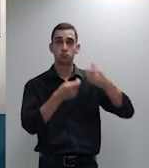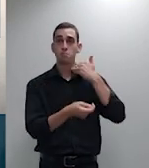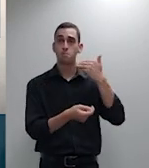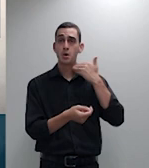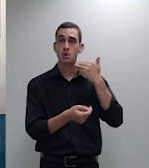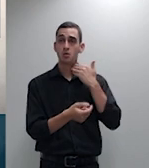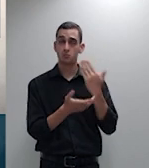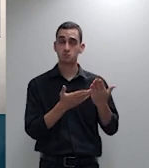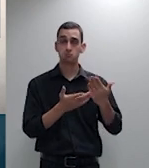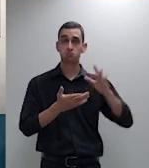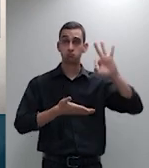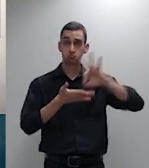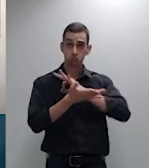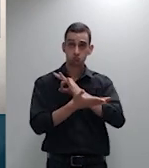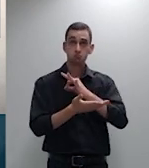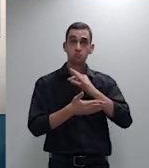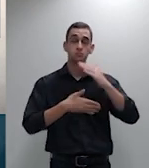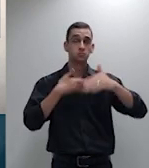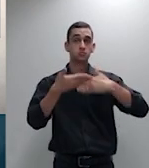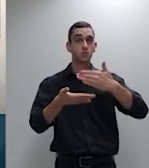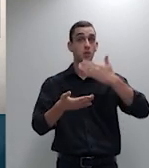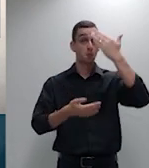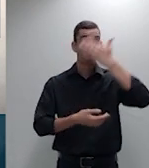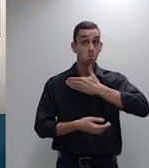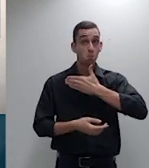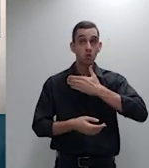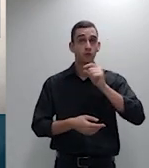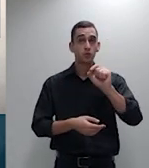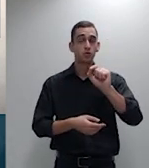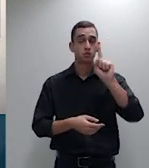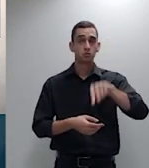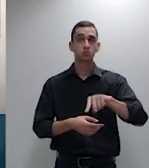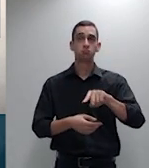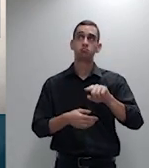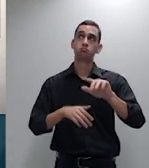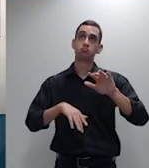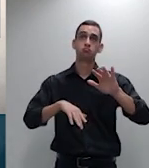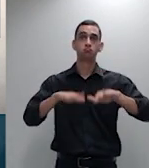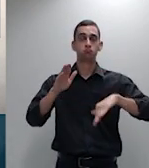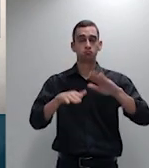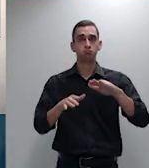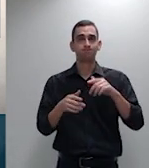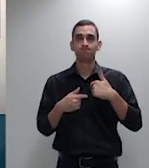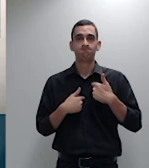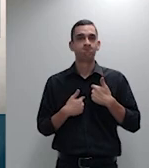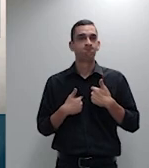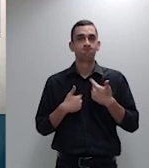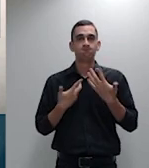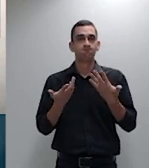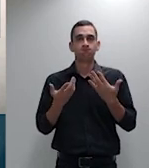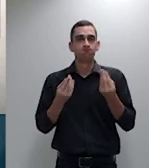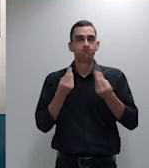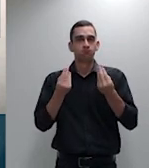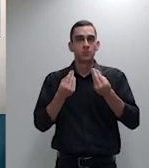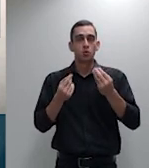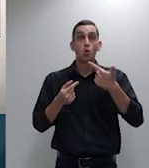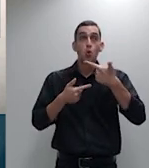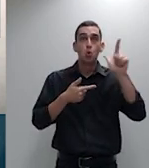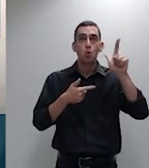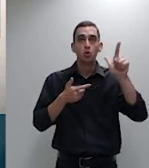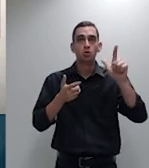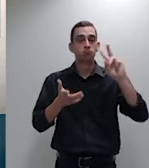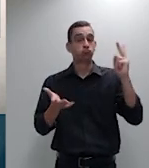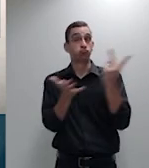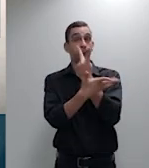prova seria efetivamente esse indício eu não consigo pensar num outro indício que não fosse uma prova